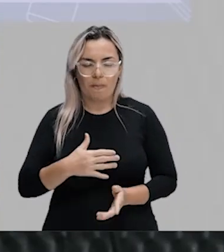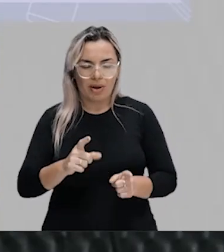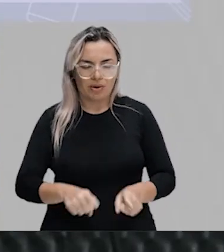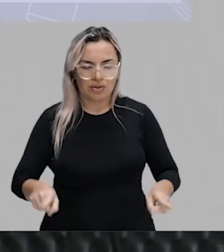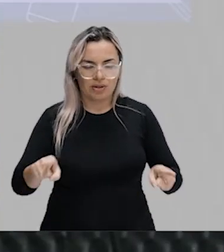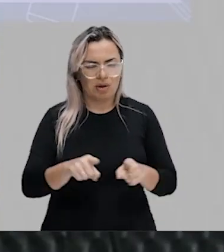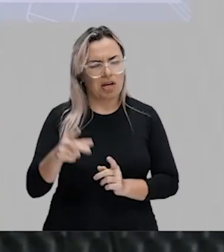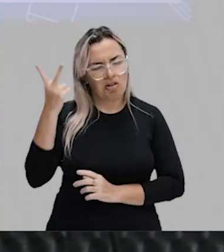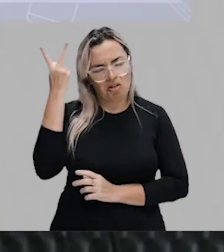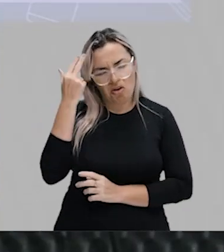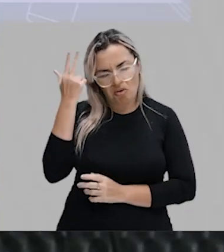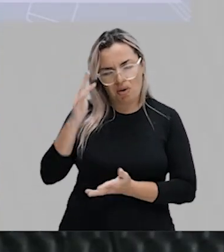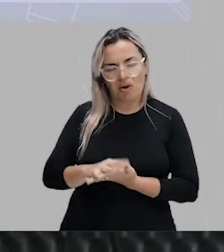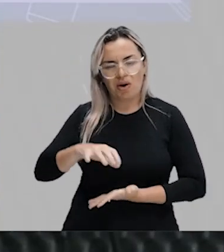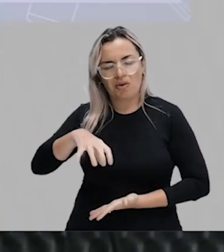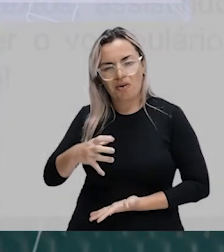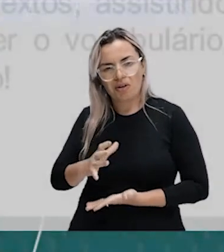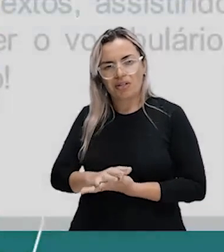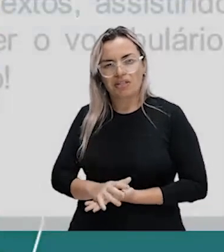entre irmãos.